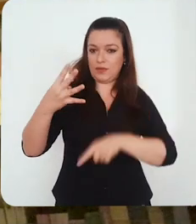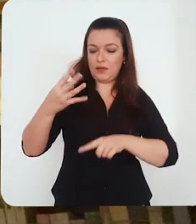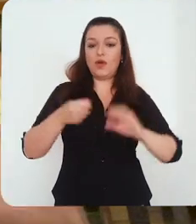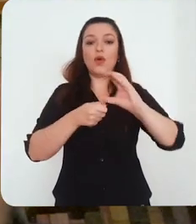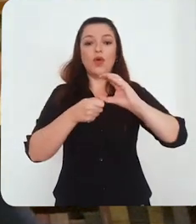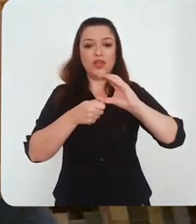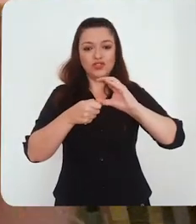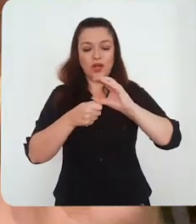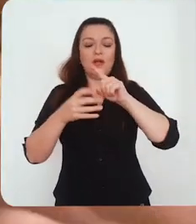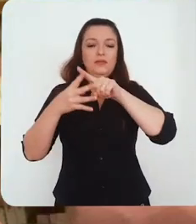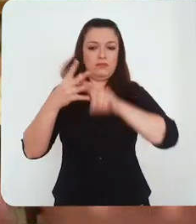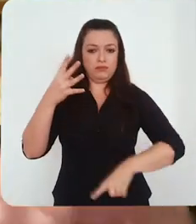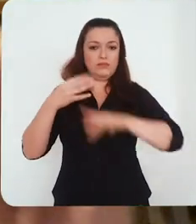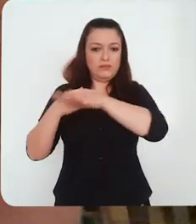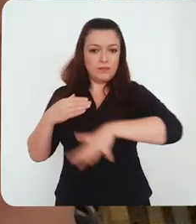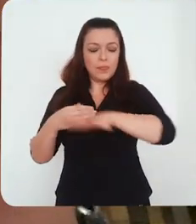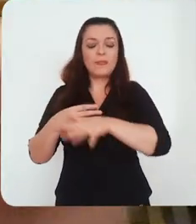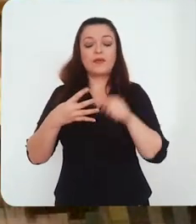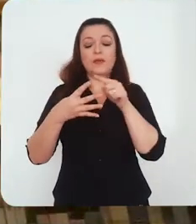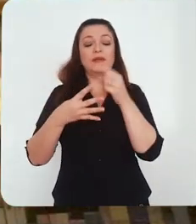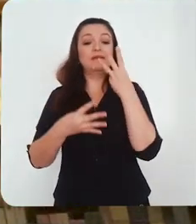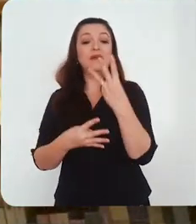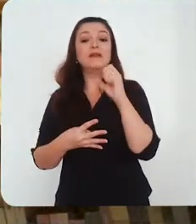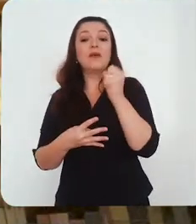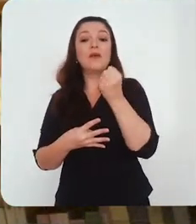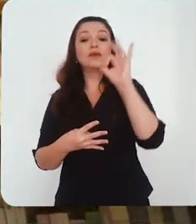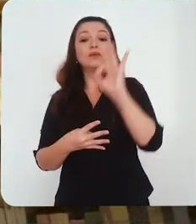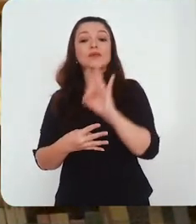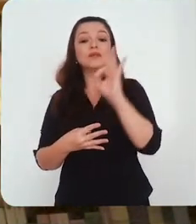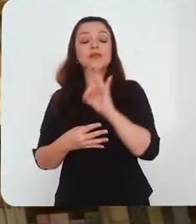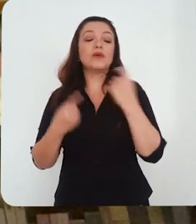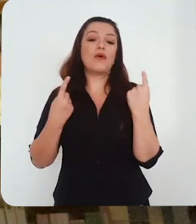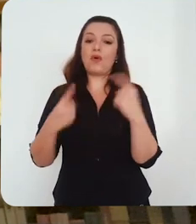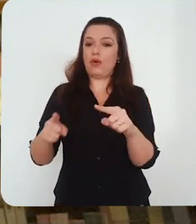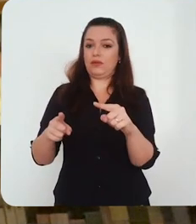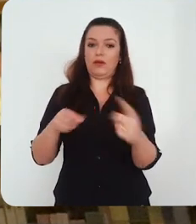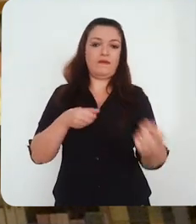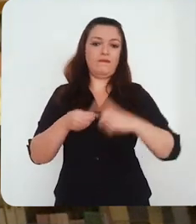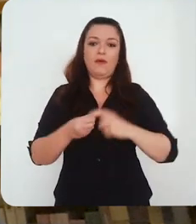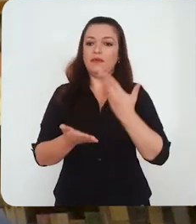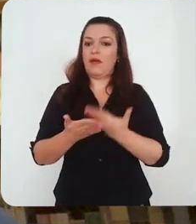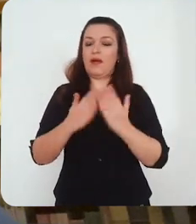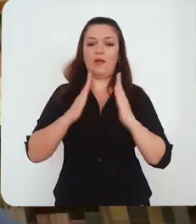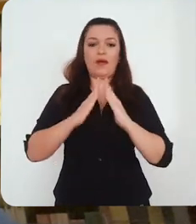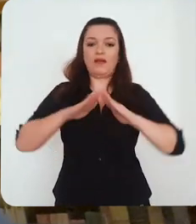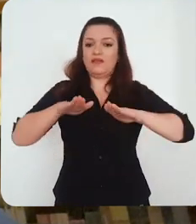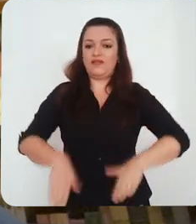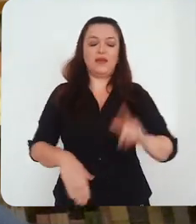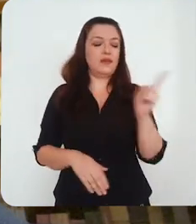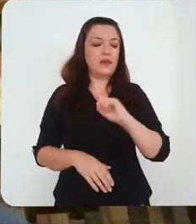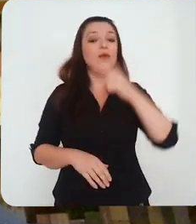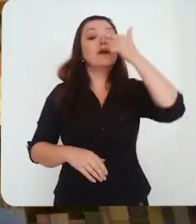esses colegiados. Houve uma parcela importante, majoritária, de 38% aproximadamente, que foi contra a retomada